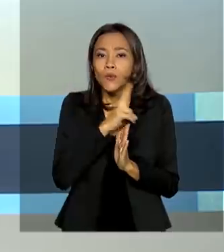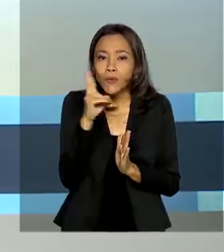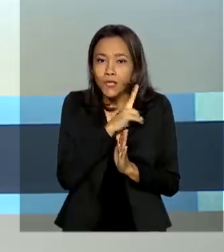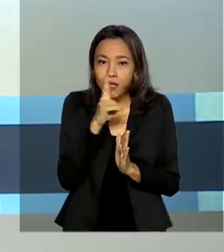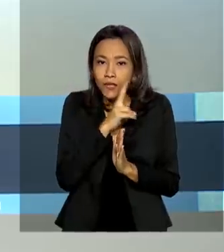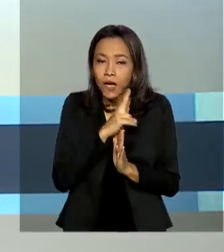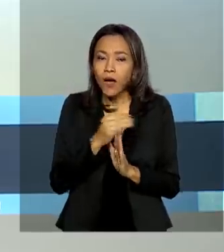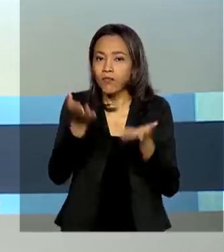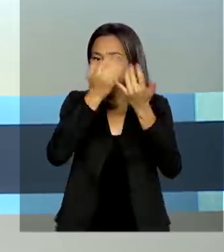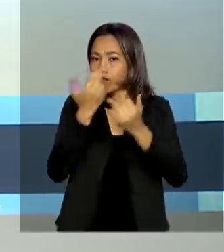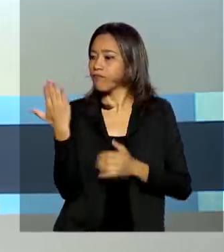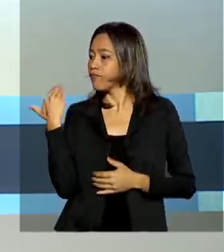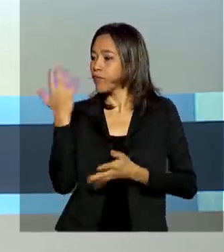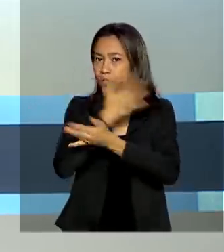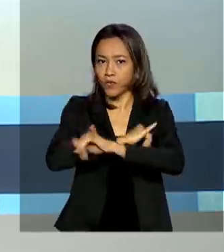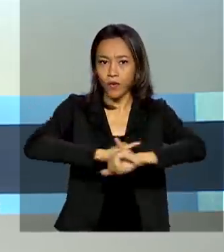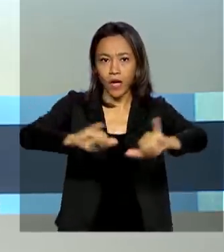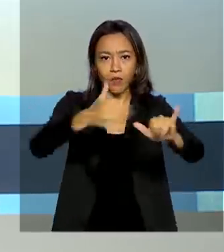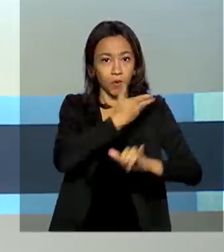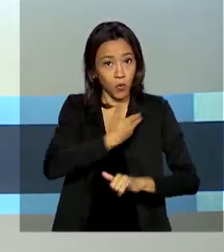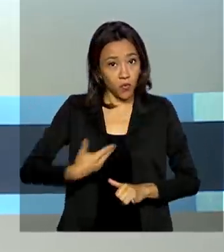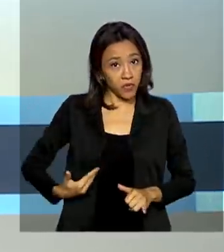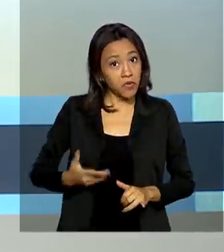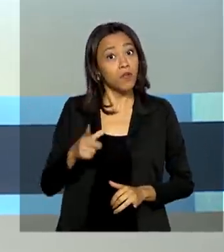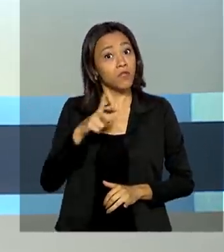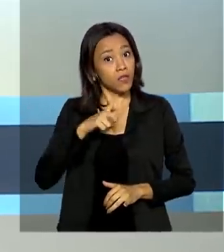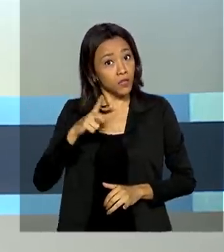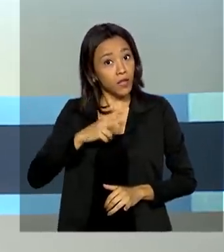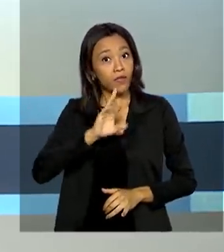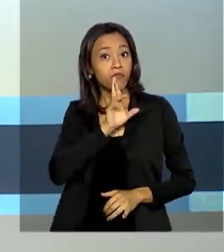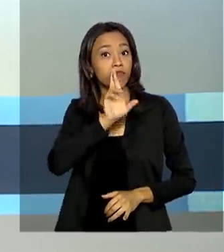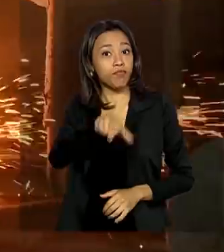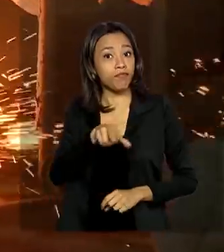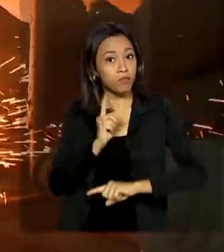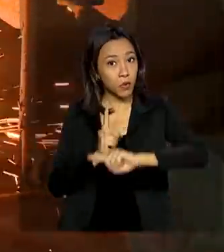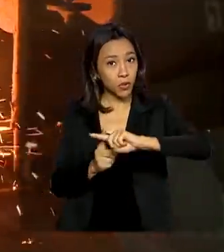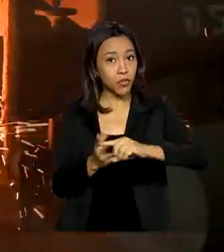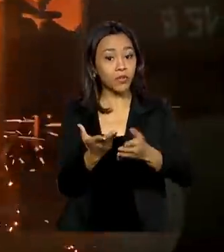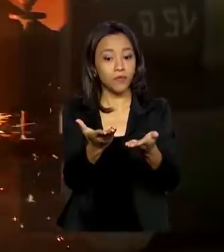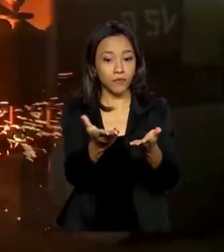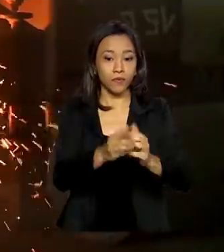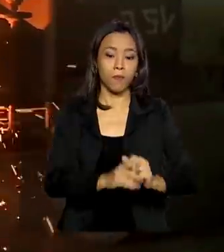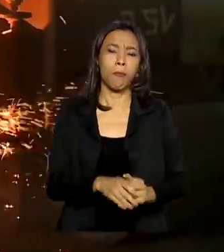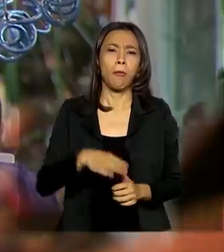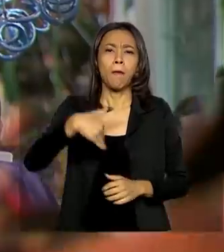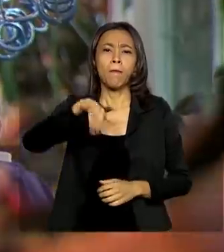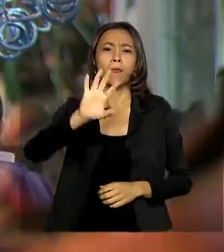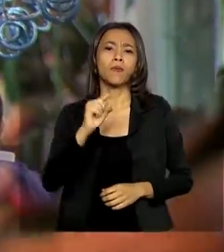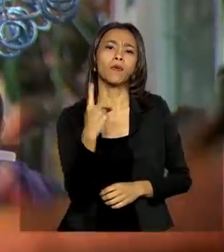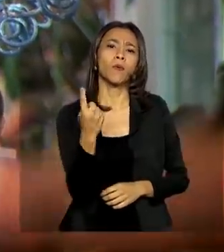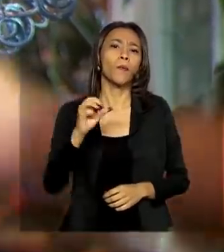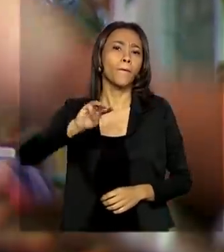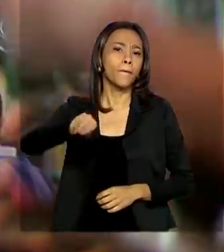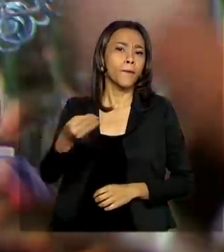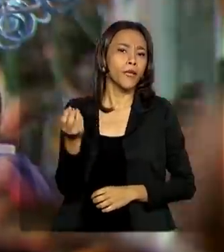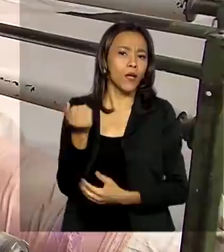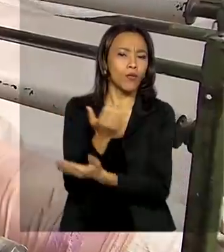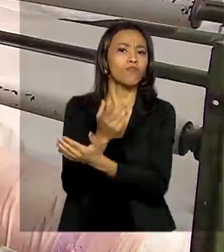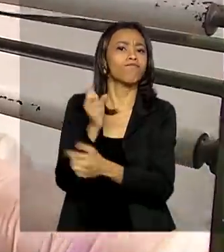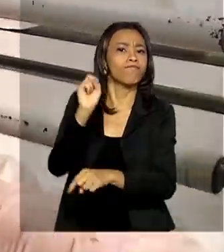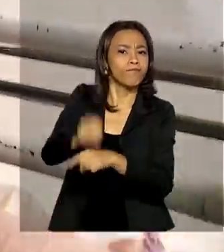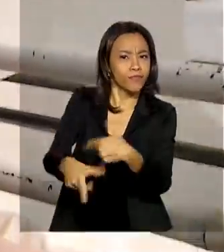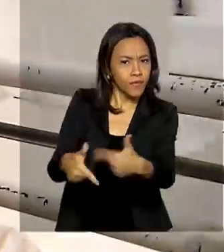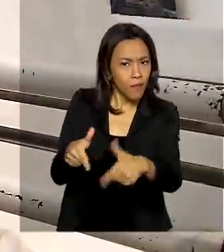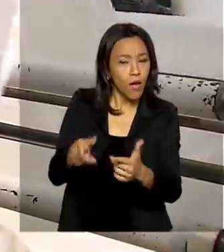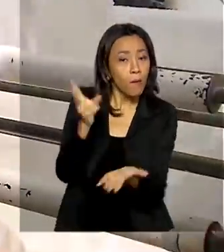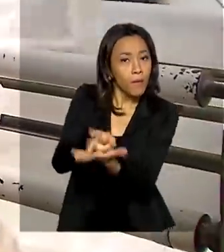governo federal já trouxe os primeiros resultados positivos. Mais de um milhão de empregos já foram preservados com